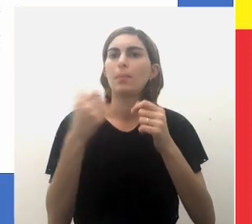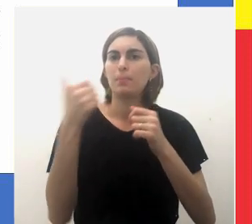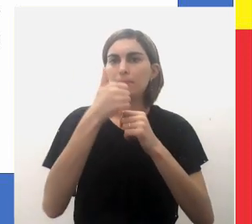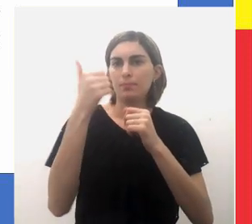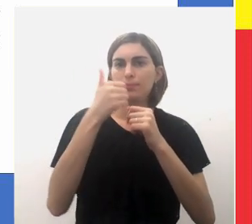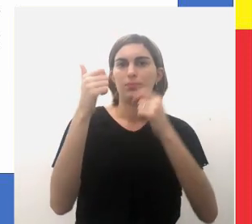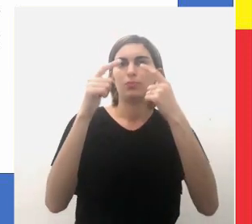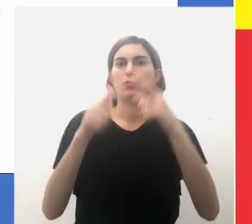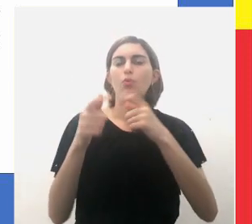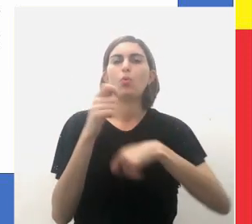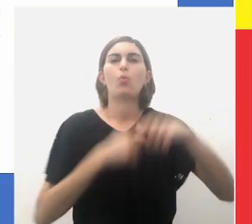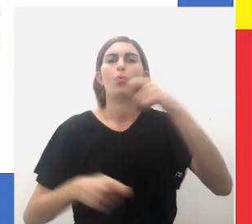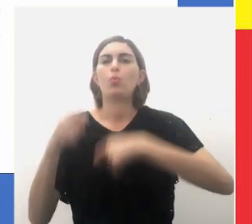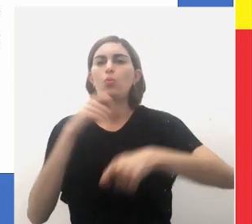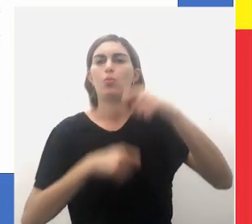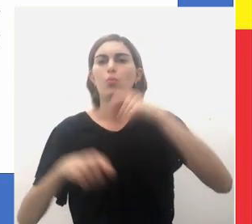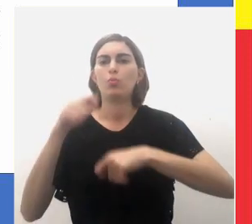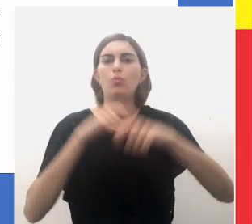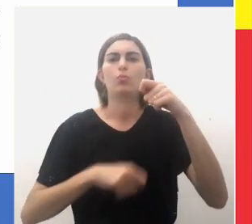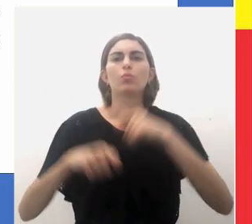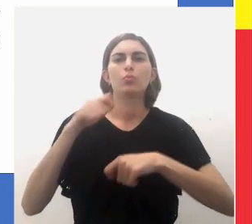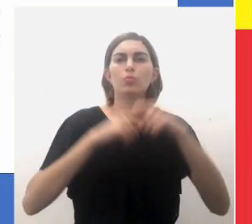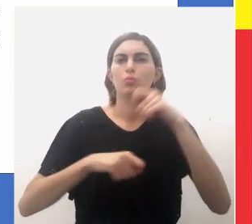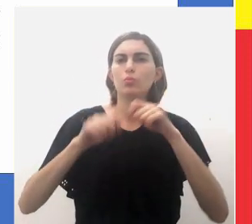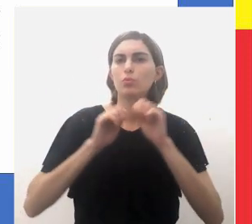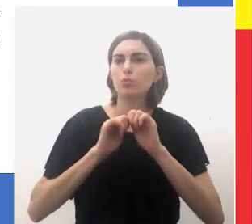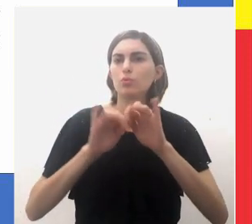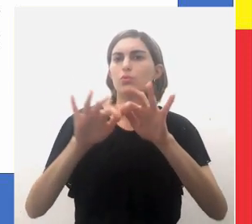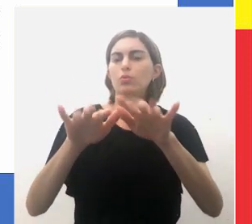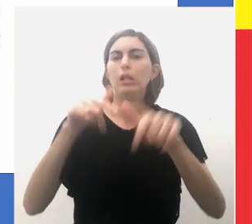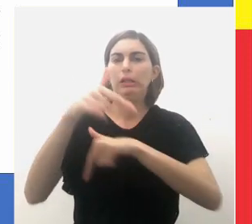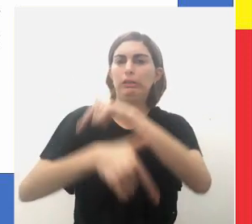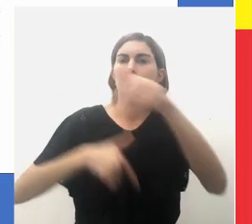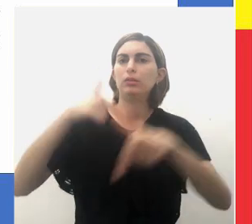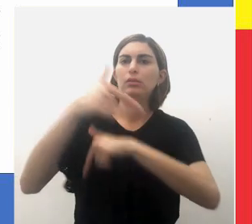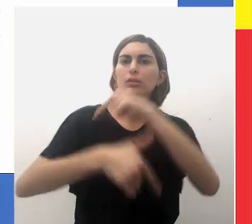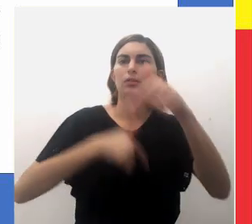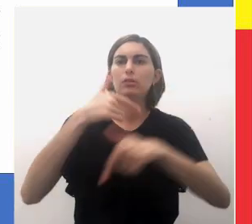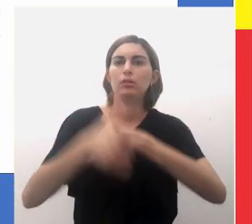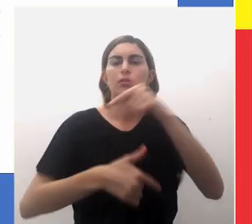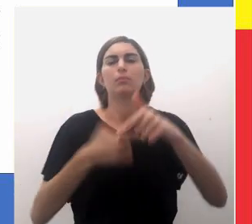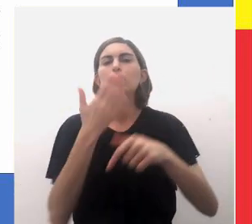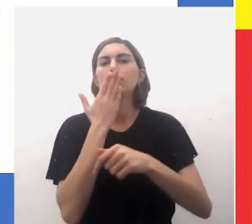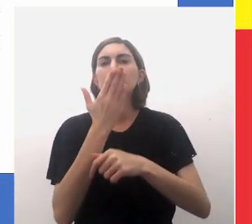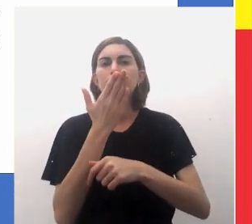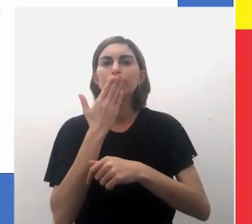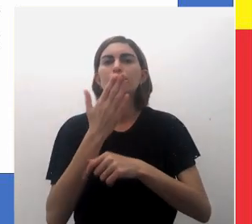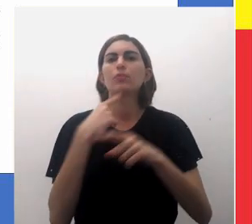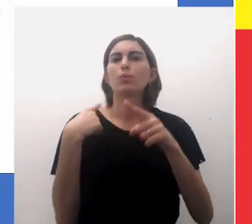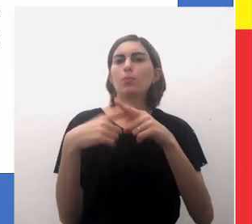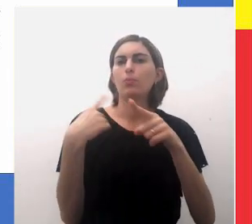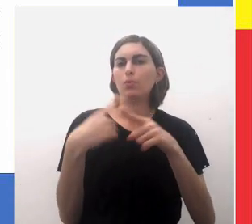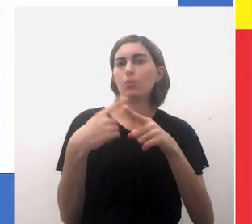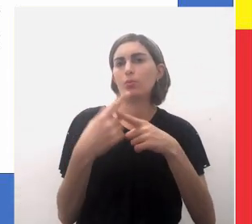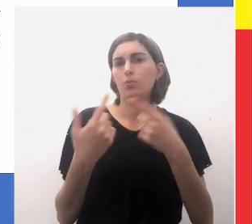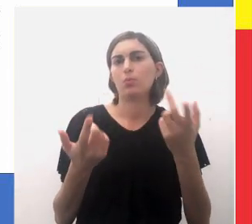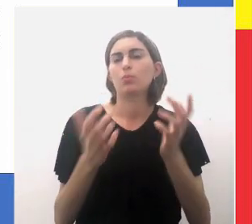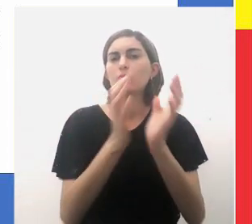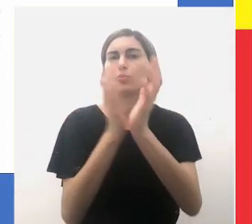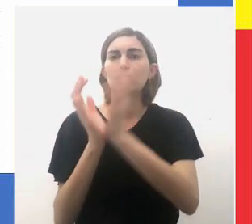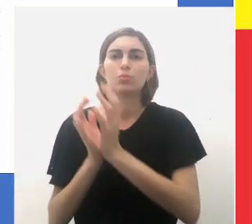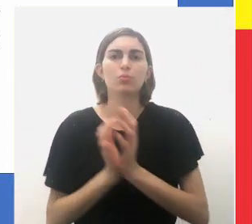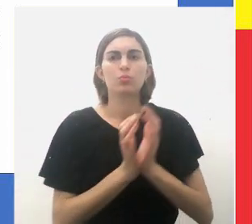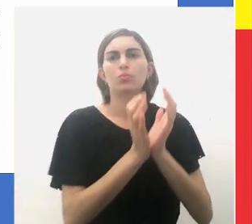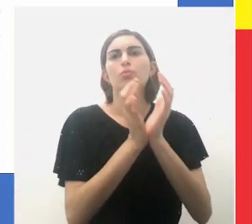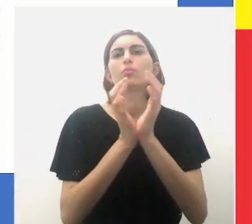em primeiro lugar, do controle da distribuição da força do trabalho indígena, porque não havia